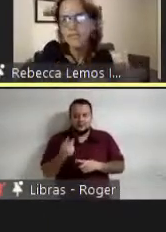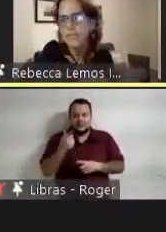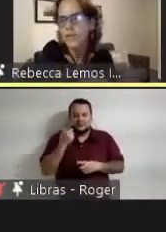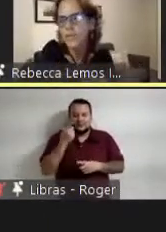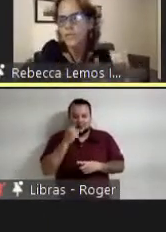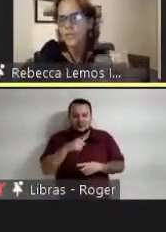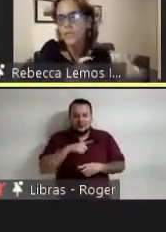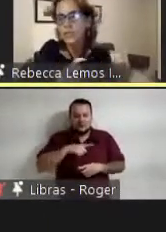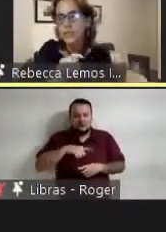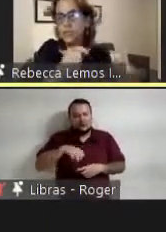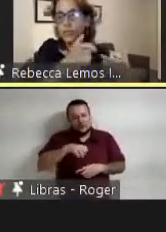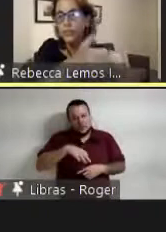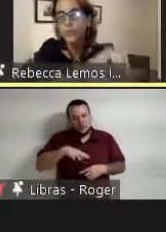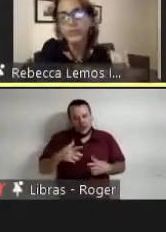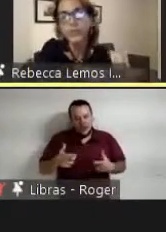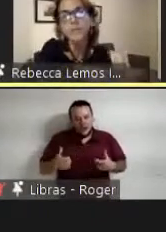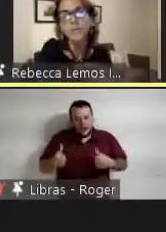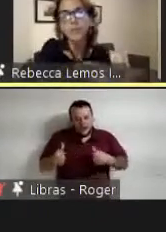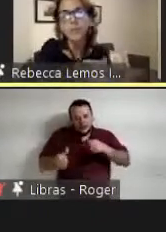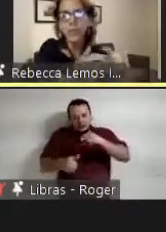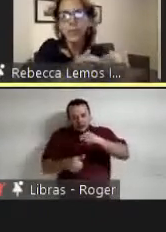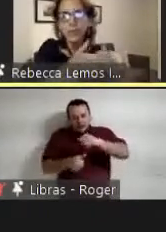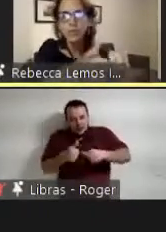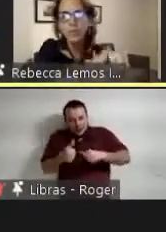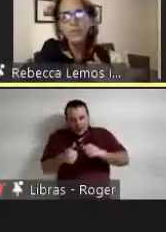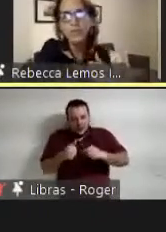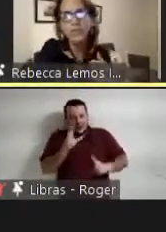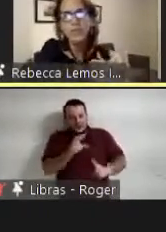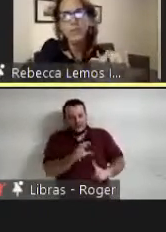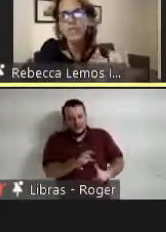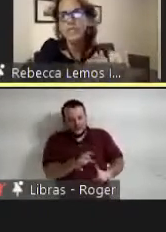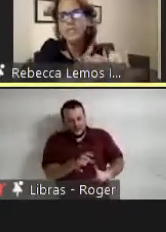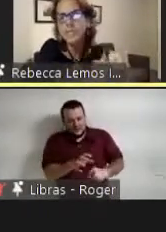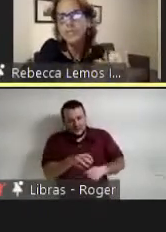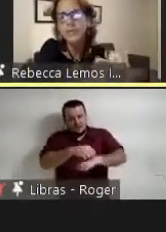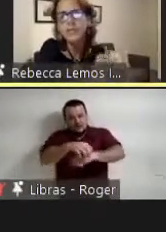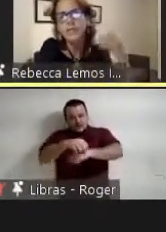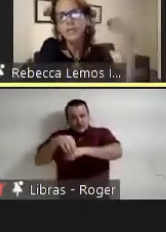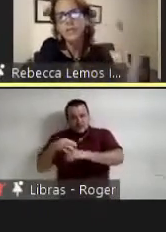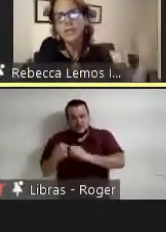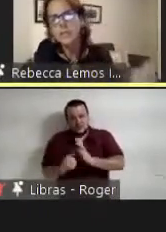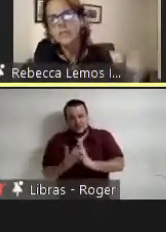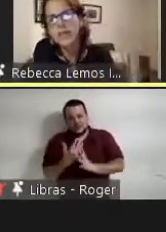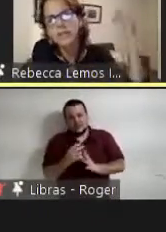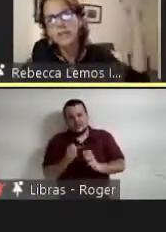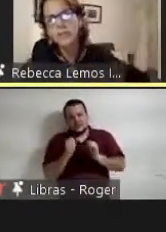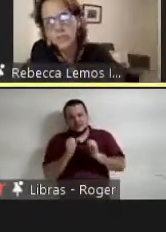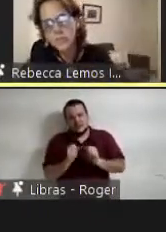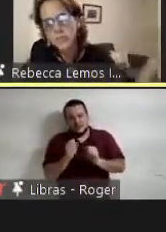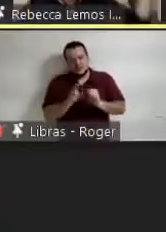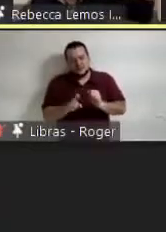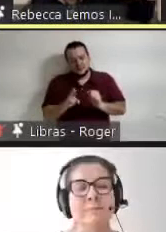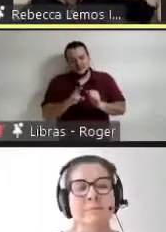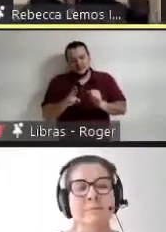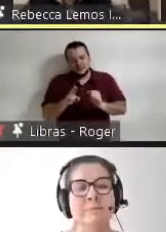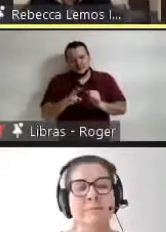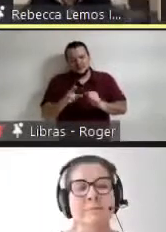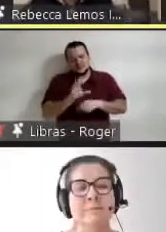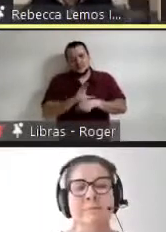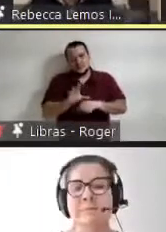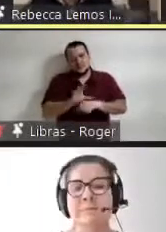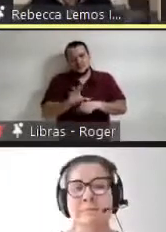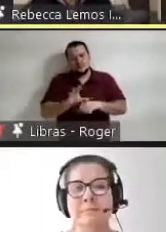essa influência que a gente divulgue o que nós produzimos e que sirva para ser usados nos cursos